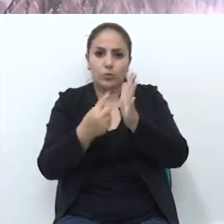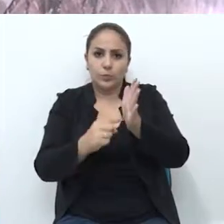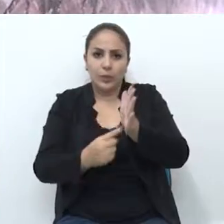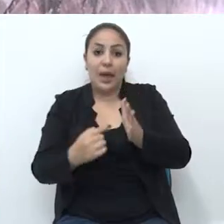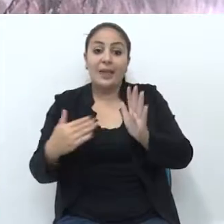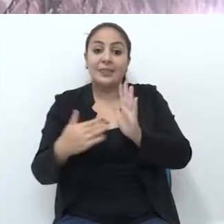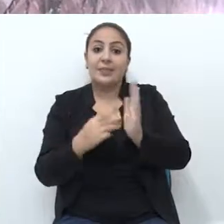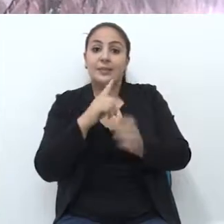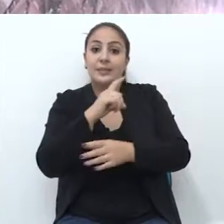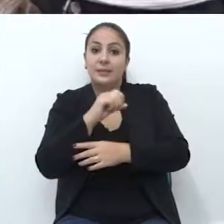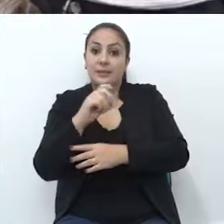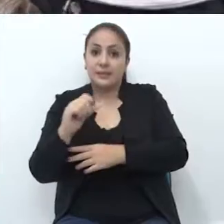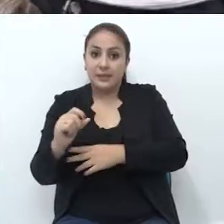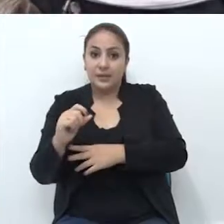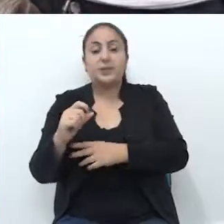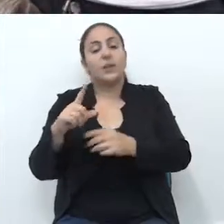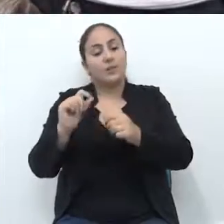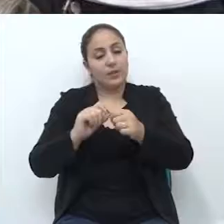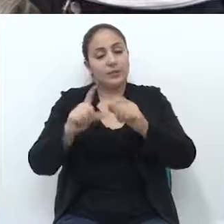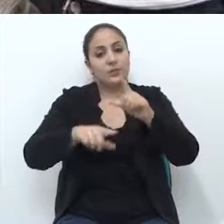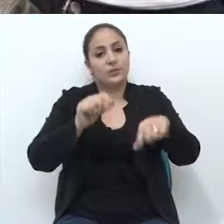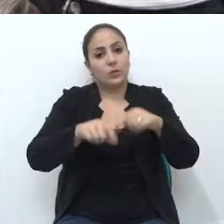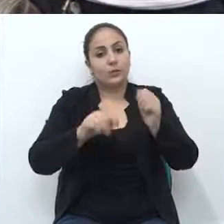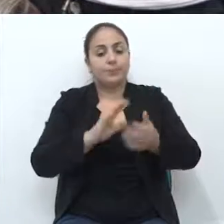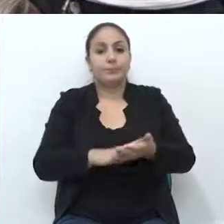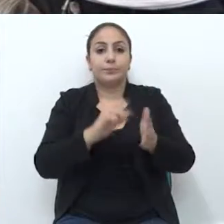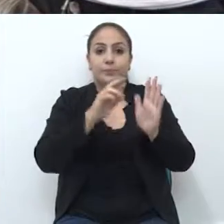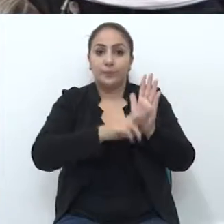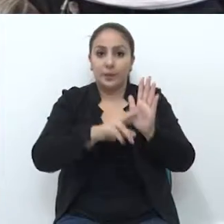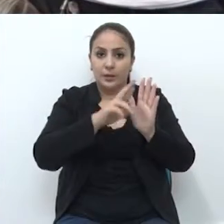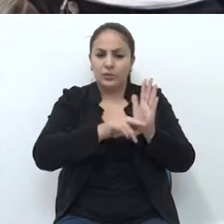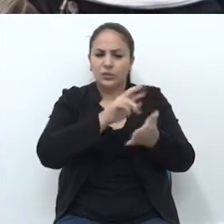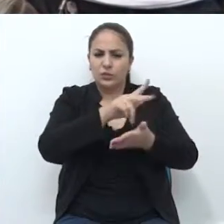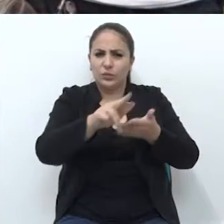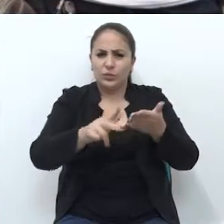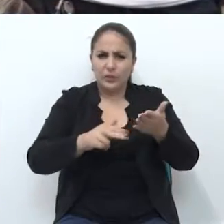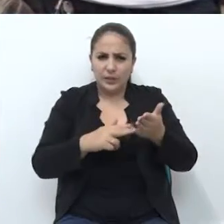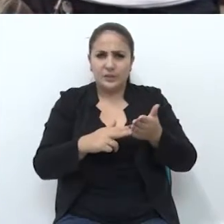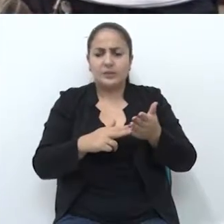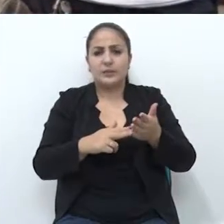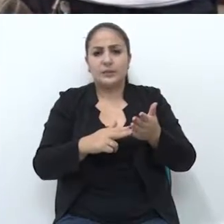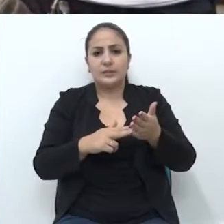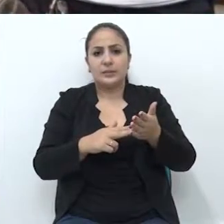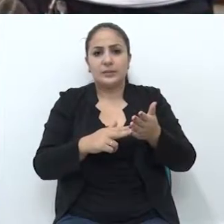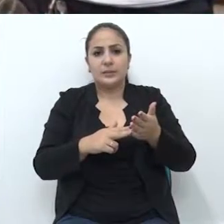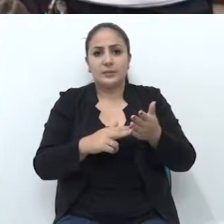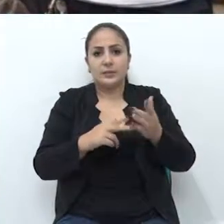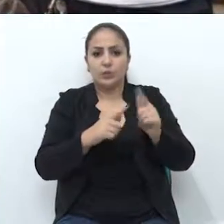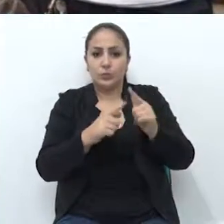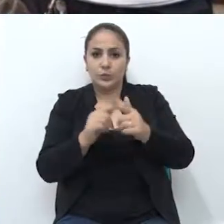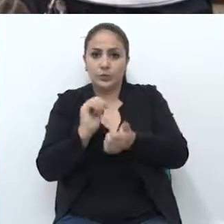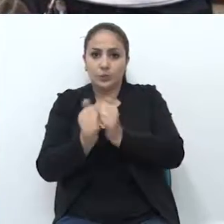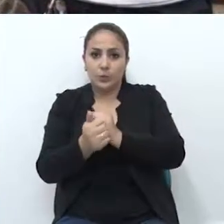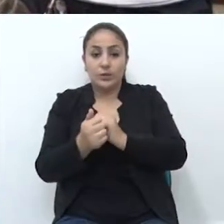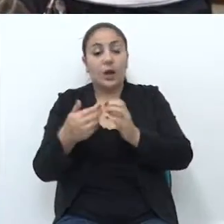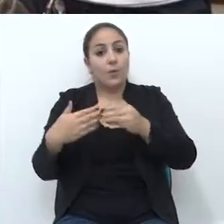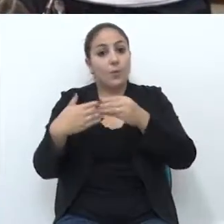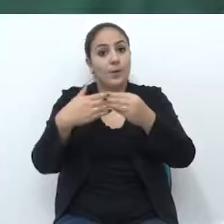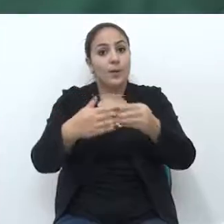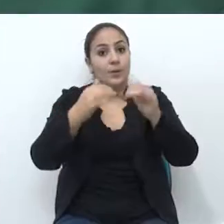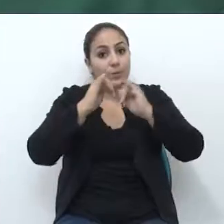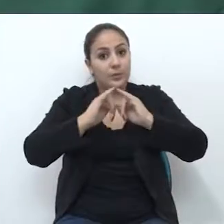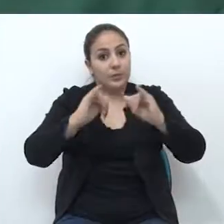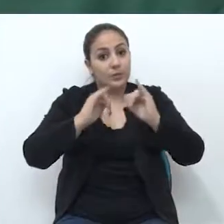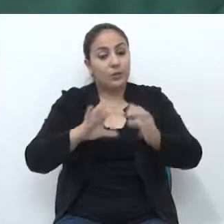e a partir disso é feita a seleção. Representantes de diferentes modalidades esportivas acompanharam o comunicado oficial.